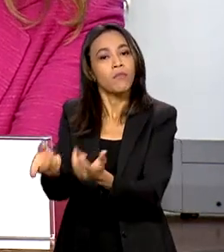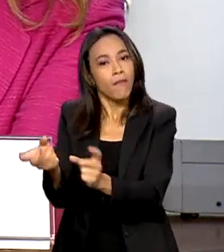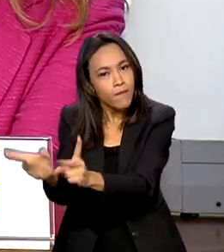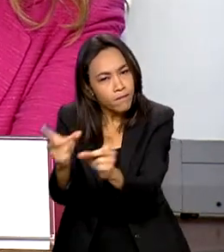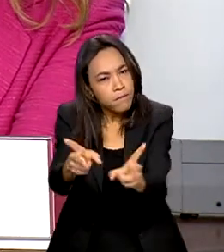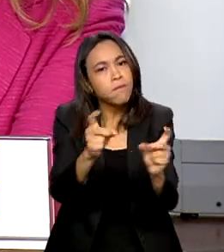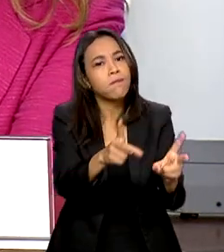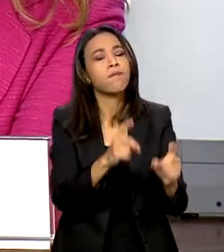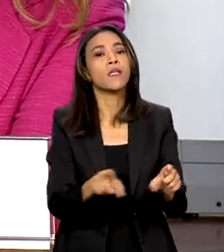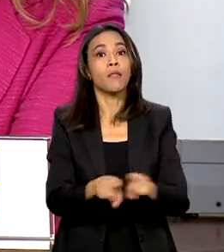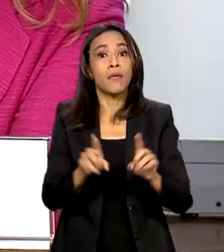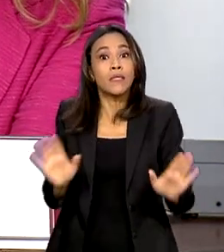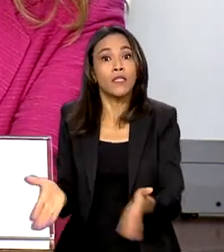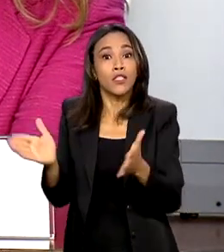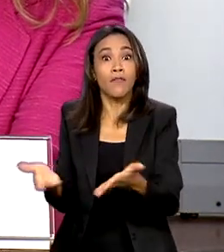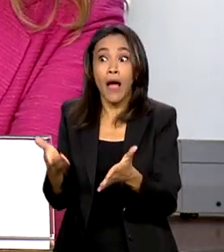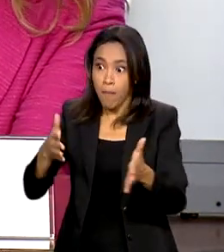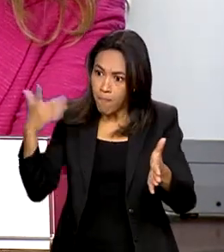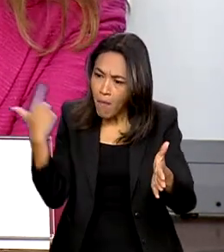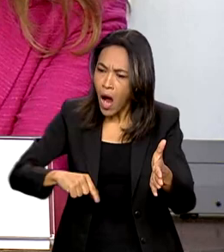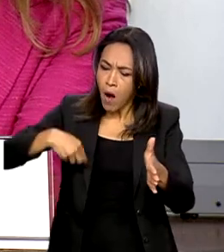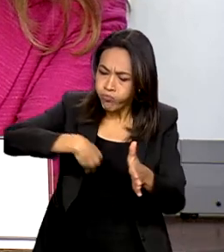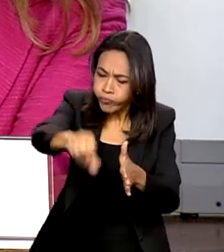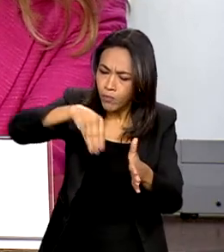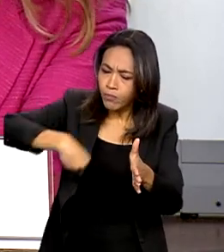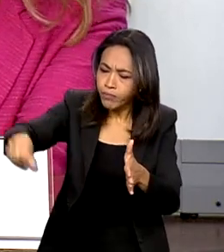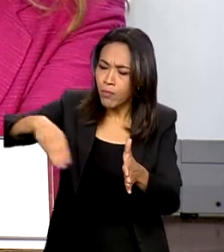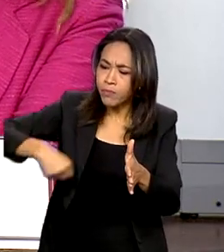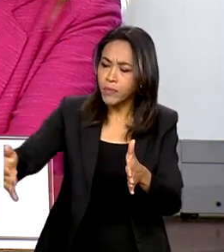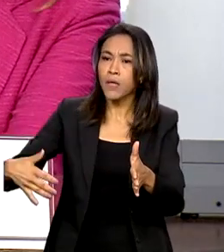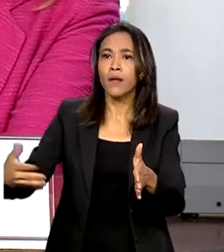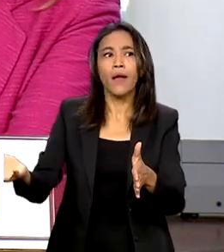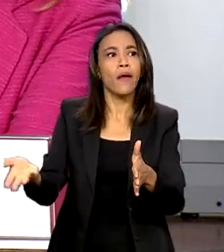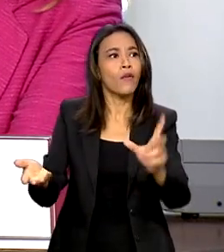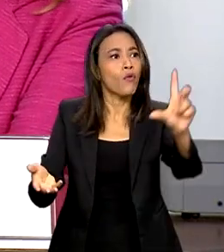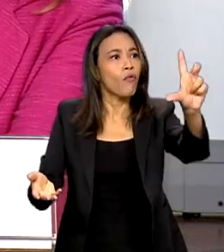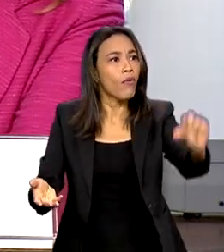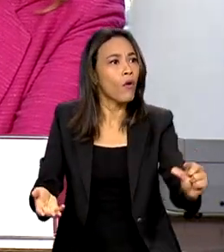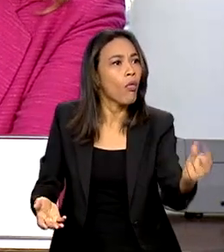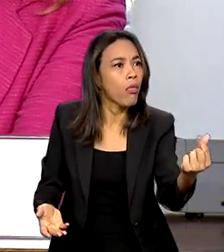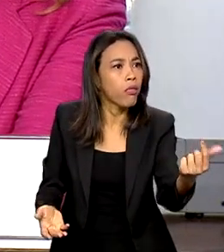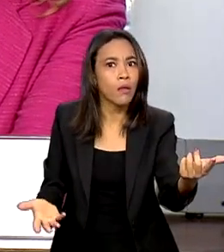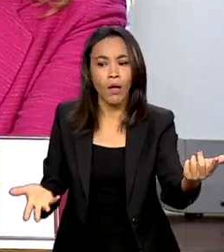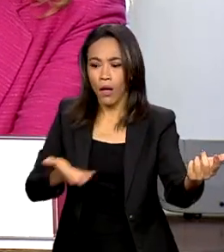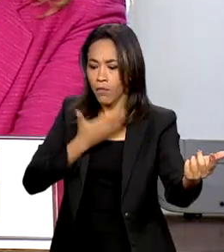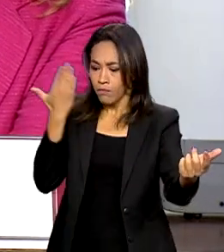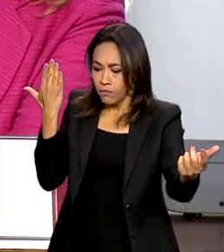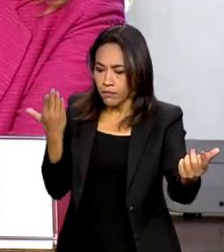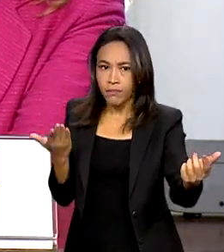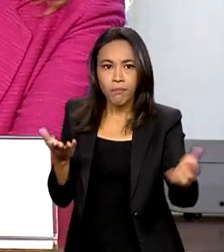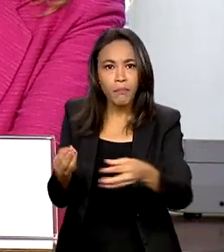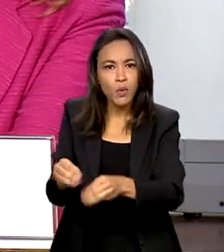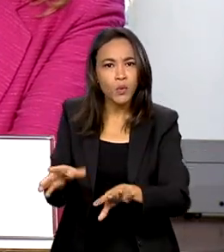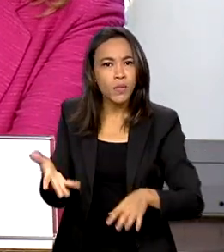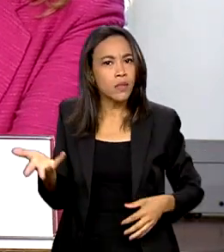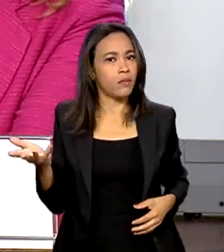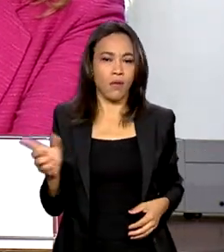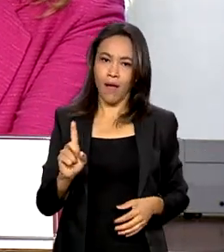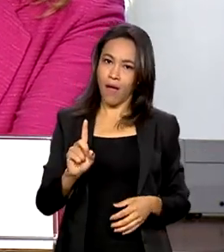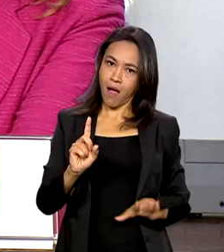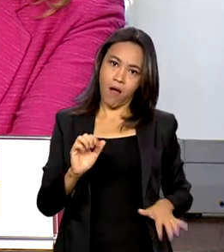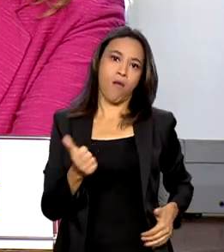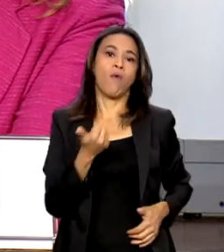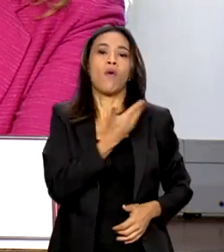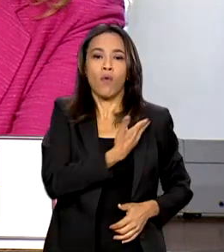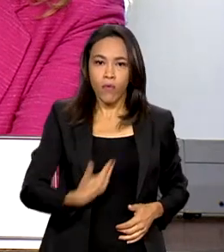são incentivados a plantar bastante. Quando eles plantam bastante, o preço cai e eles vão tomar prejuízo. O governo tem que entrar